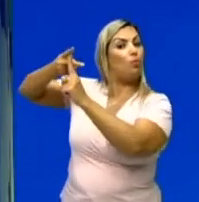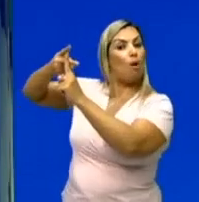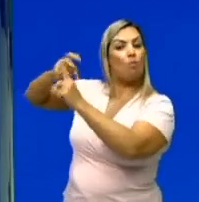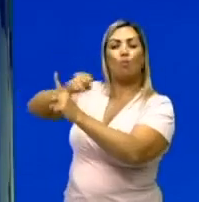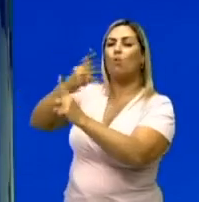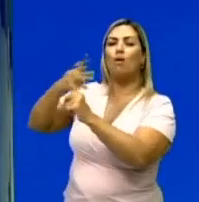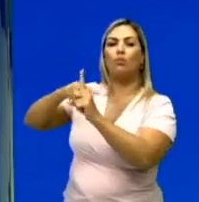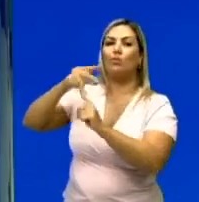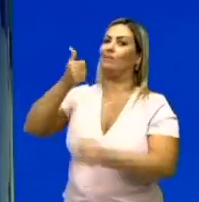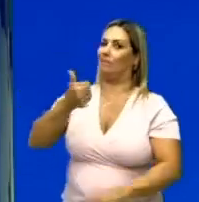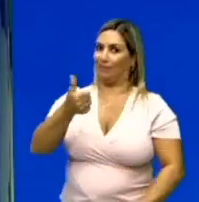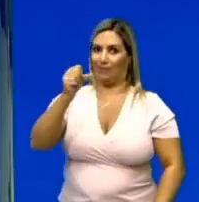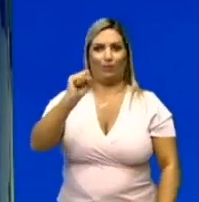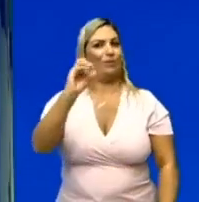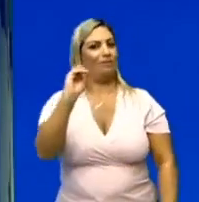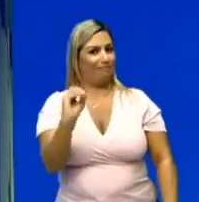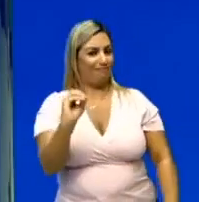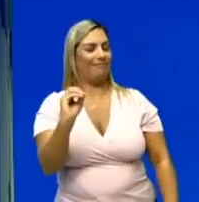esse ângulo aqui?